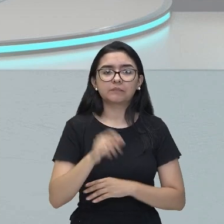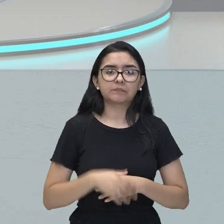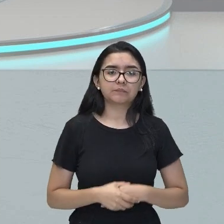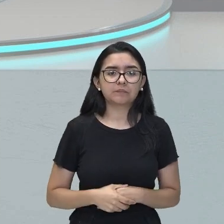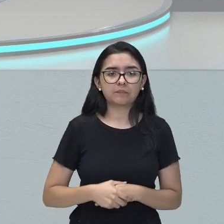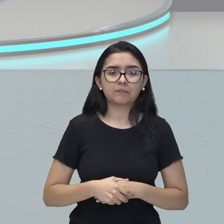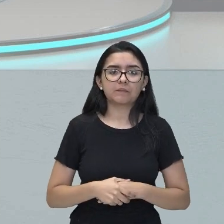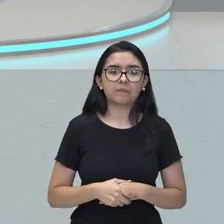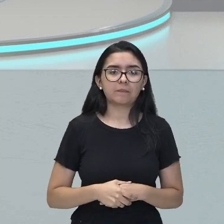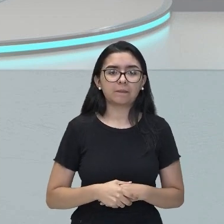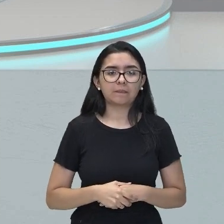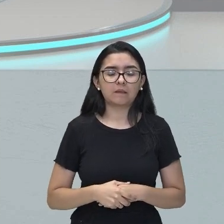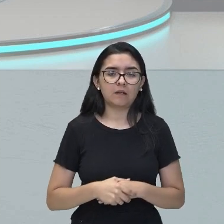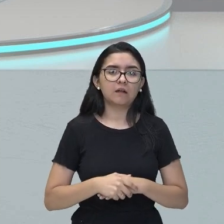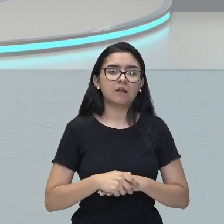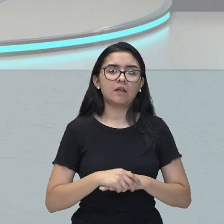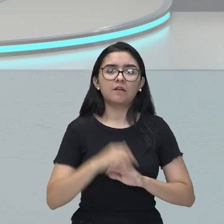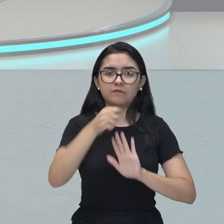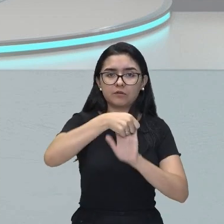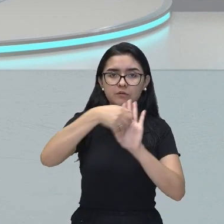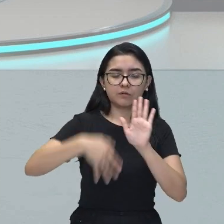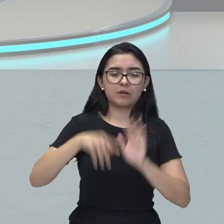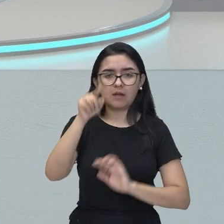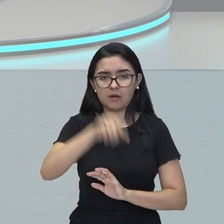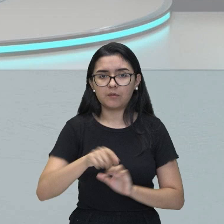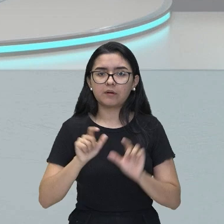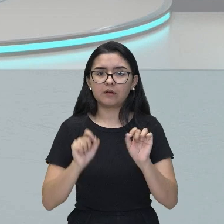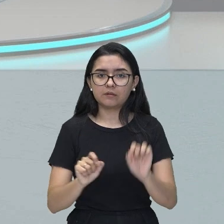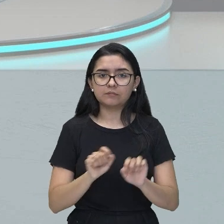obra dele, filosófica, é